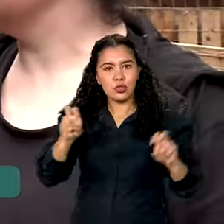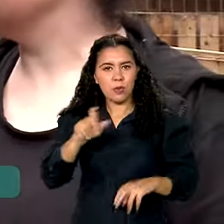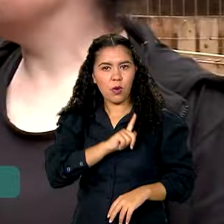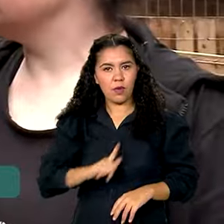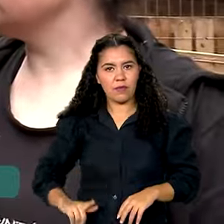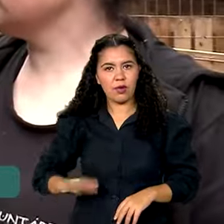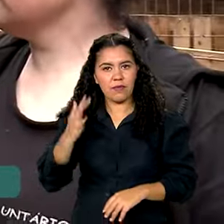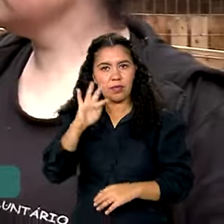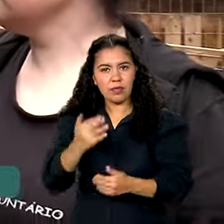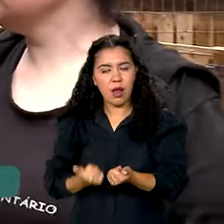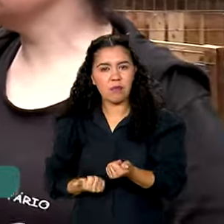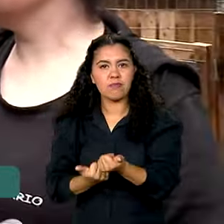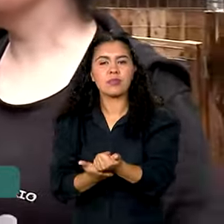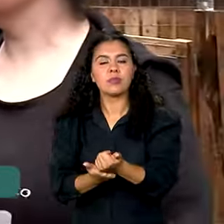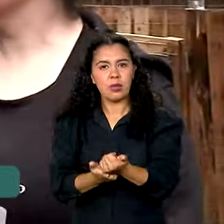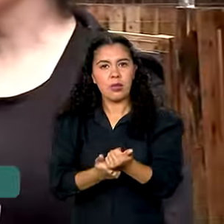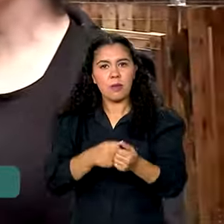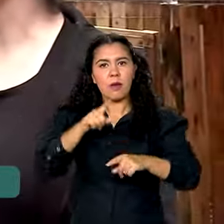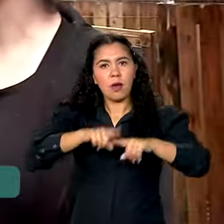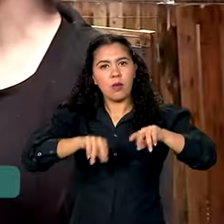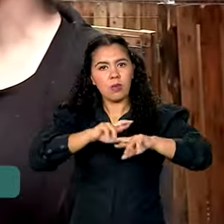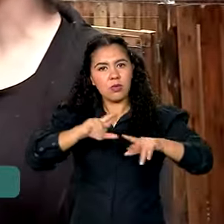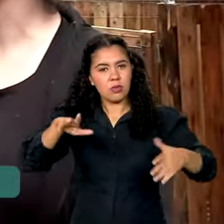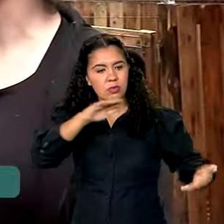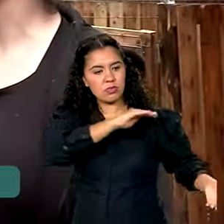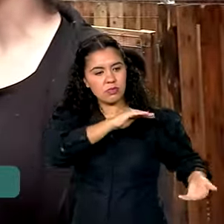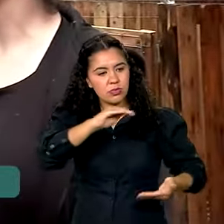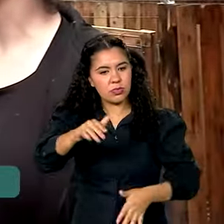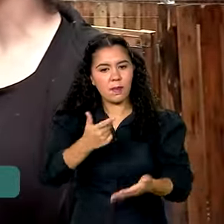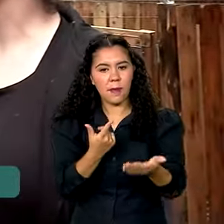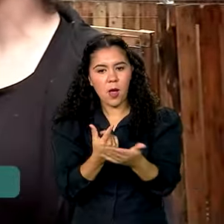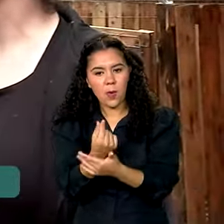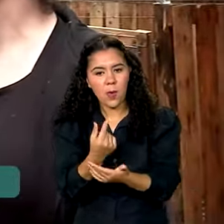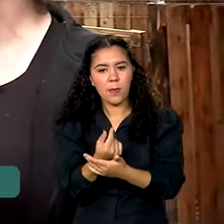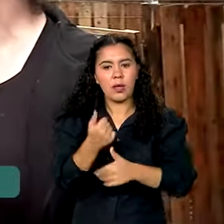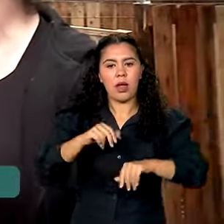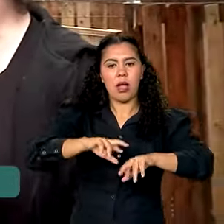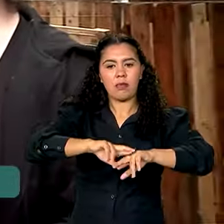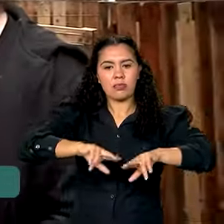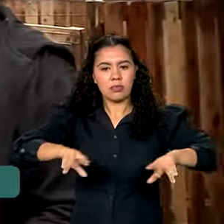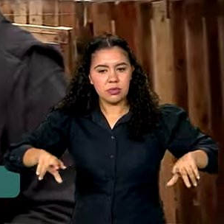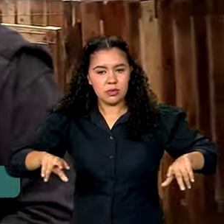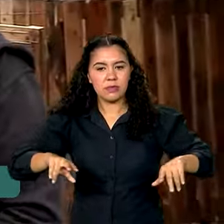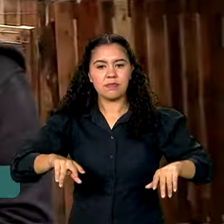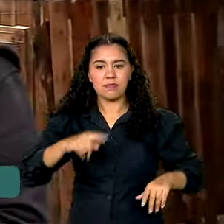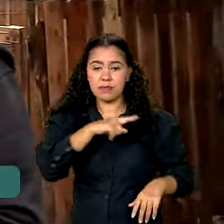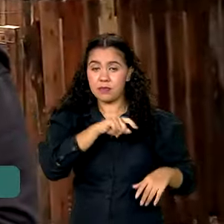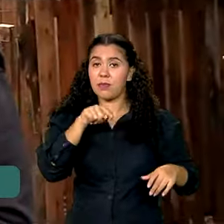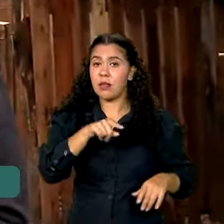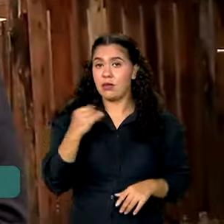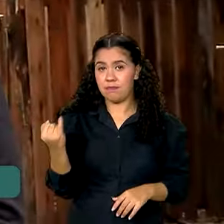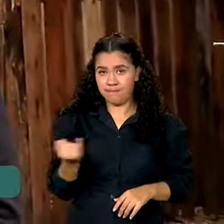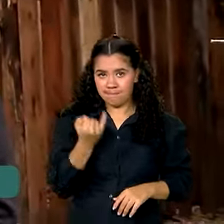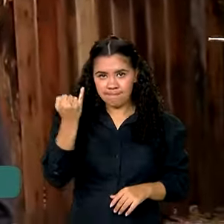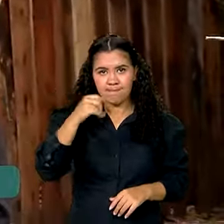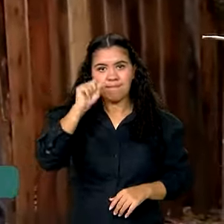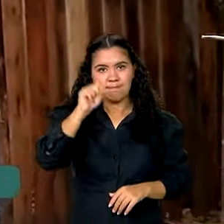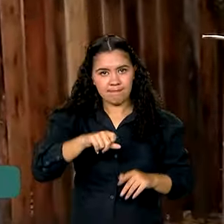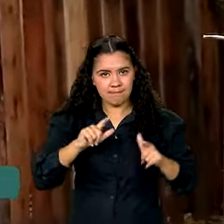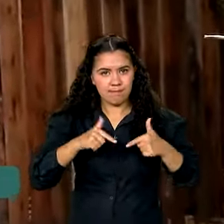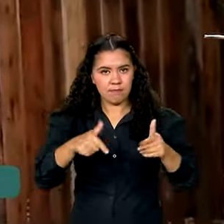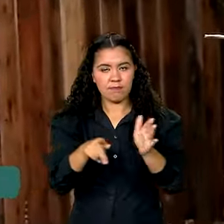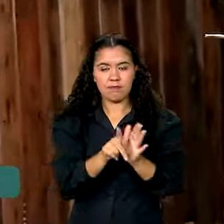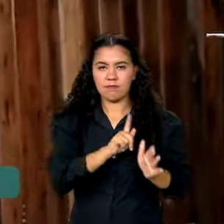recursos específicos para comprar insumos para esses animais vítimas das enchentes? Extremamente importante. A gente